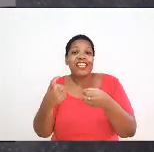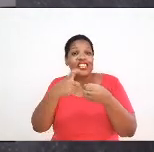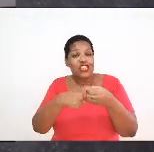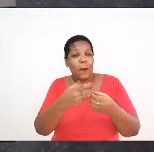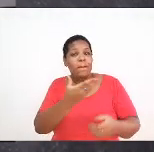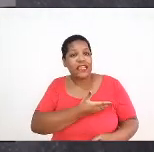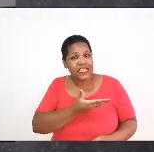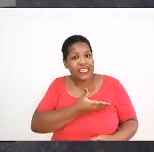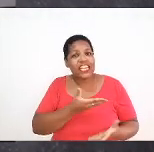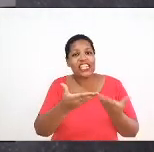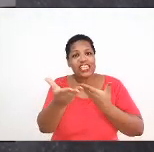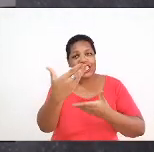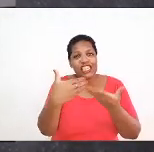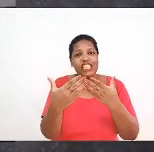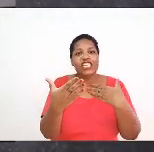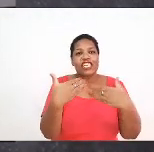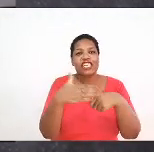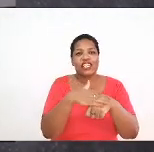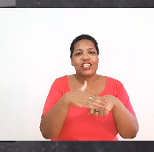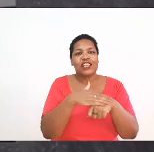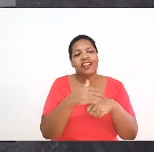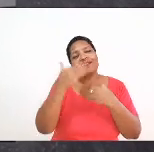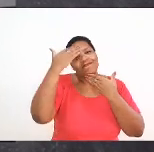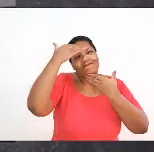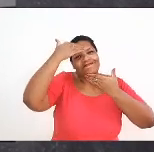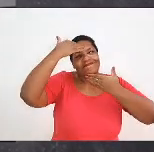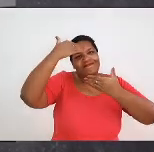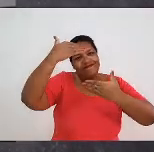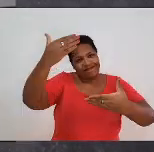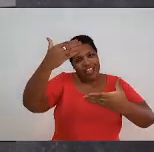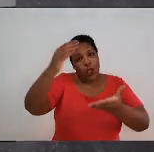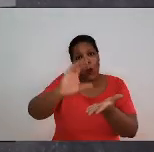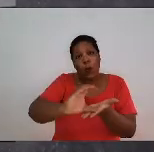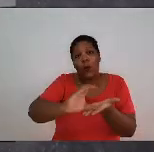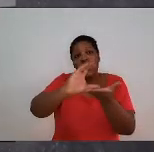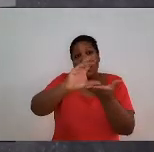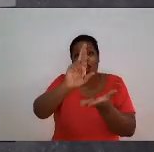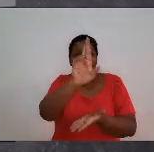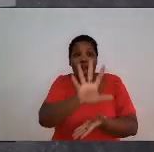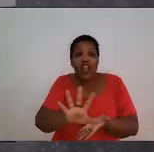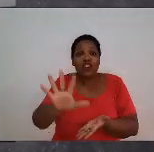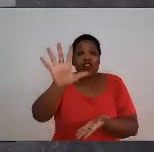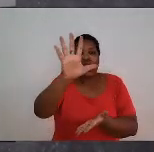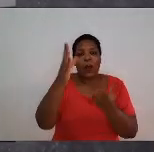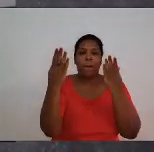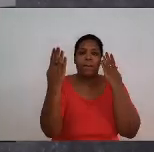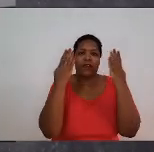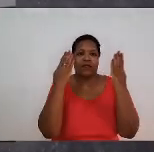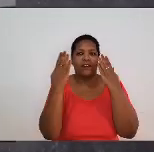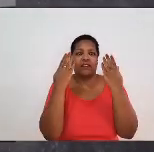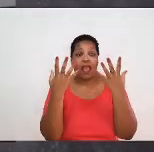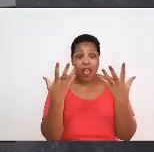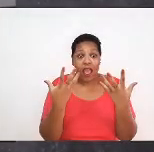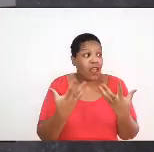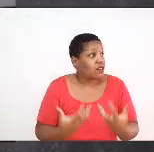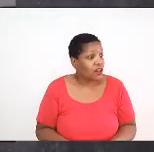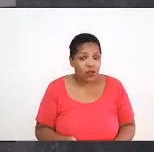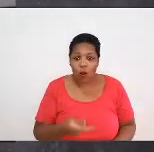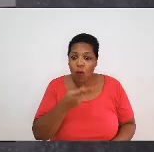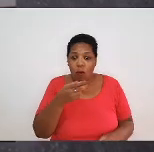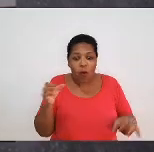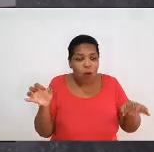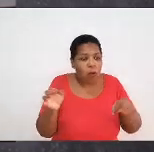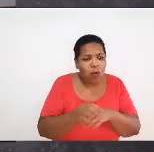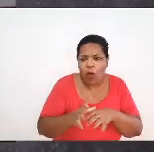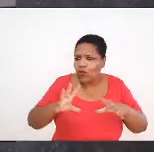agradecer aqui enormemente aos conselhos regionais de psicologia que aceitaram de pronto, que vieram junto, que estão